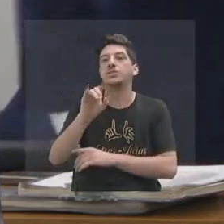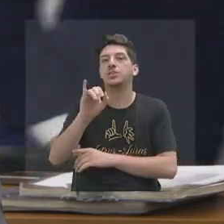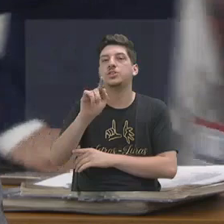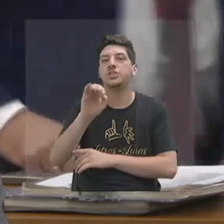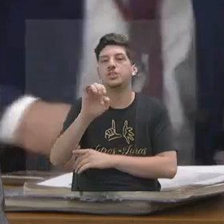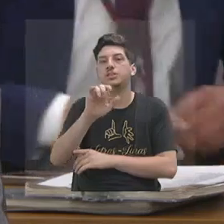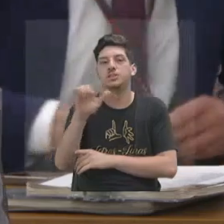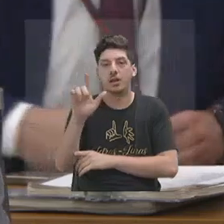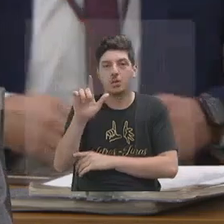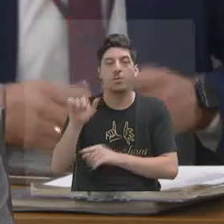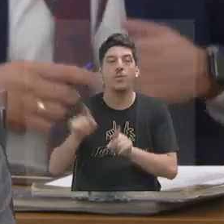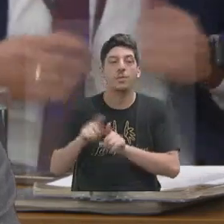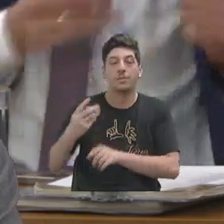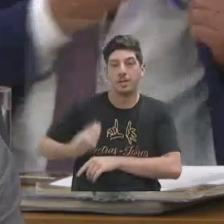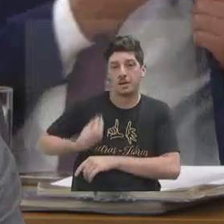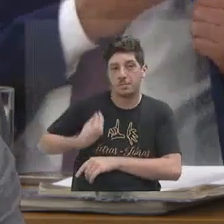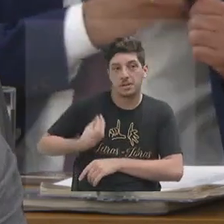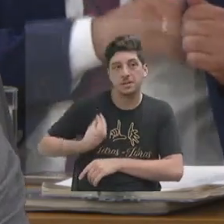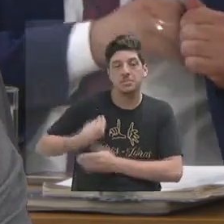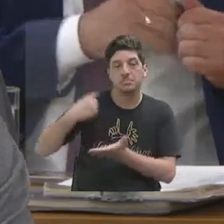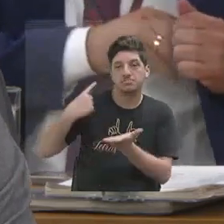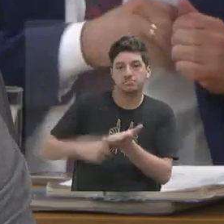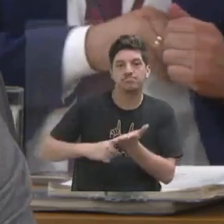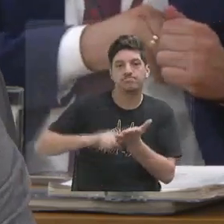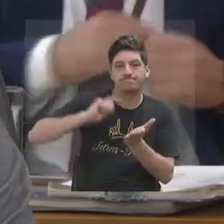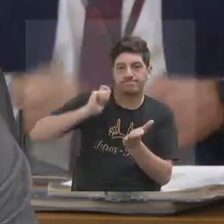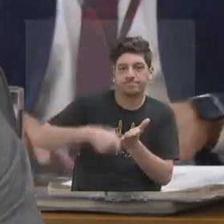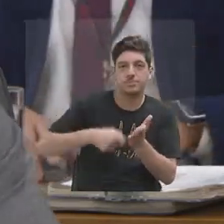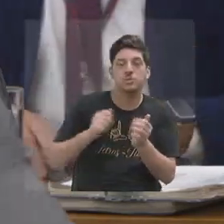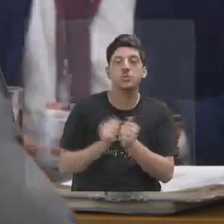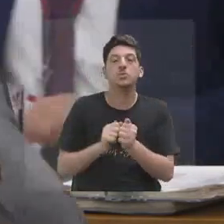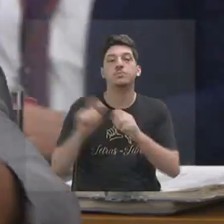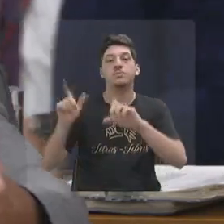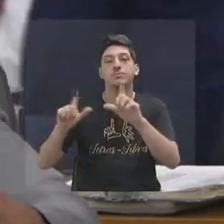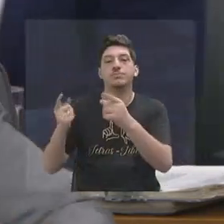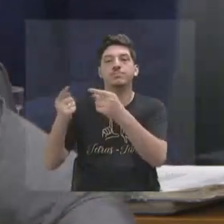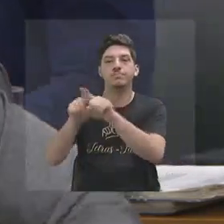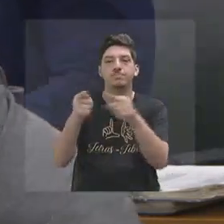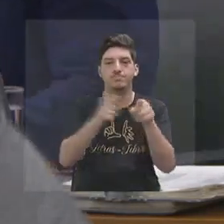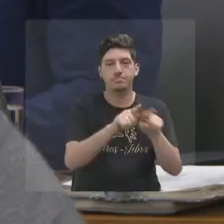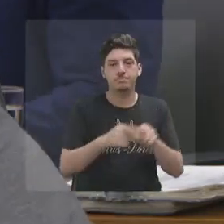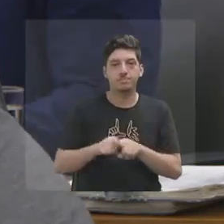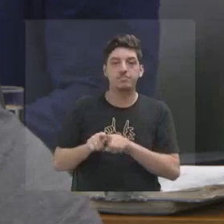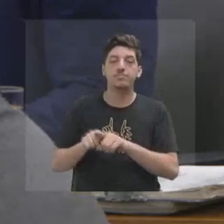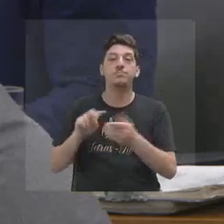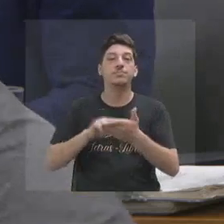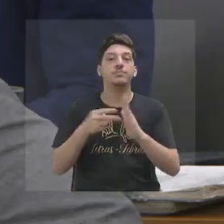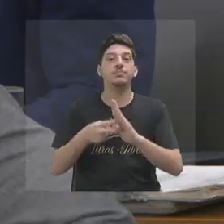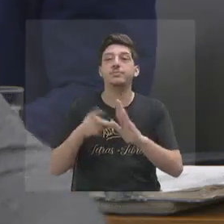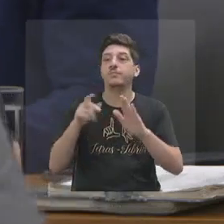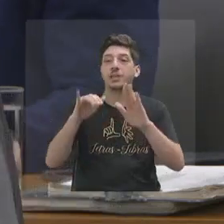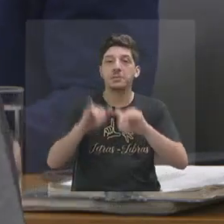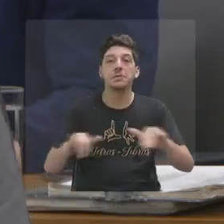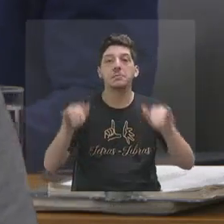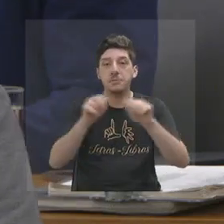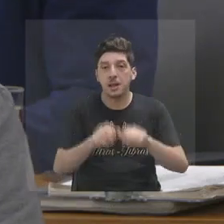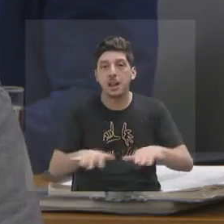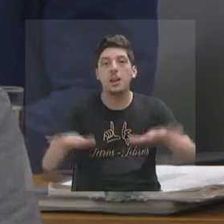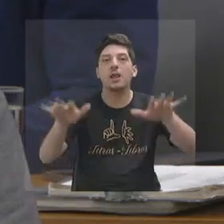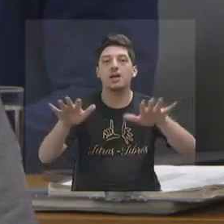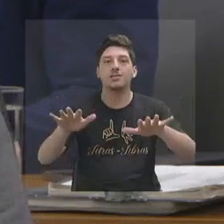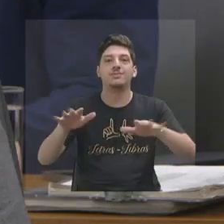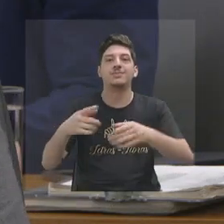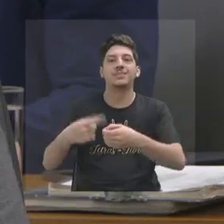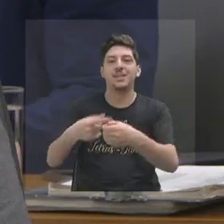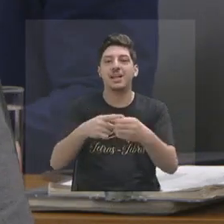acordos com as TVs parceiras. Então, isso é levar o sinal para o interior. Isso vai ser feito, isso vai efetivar.